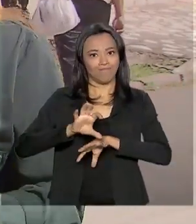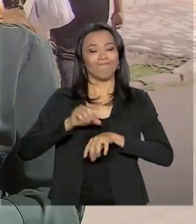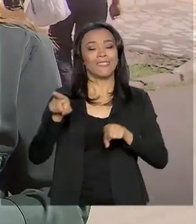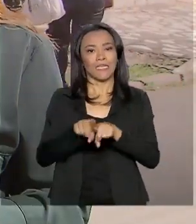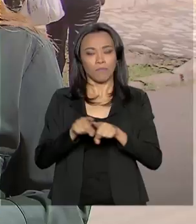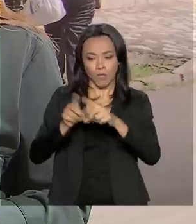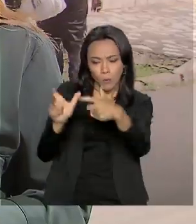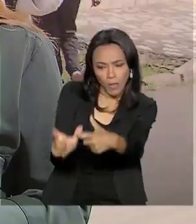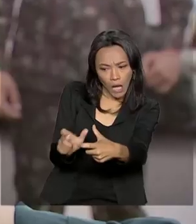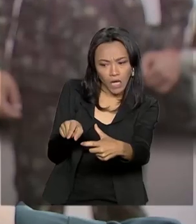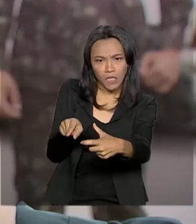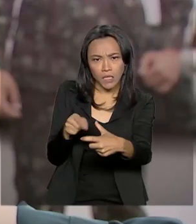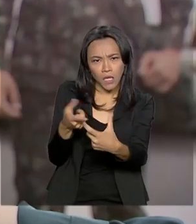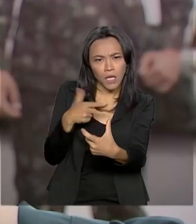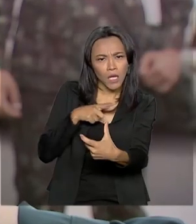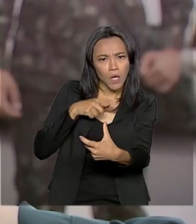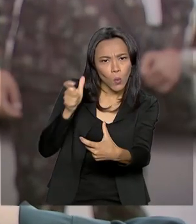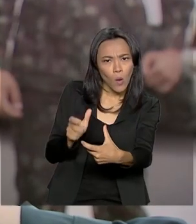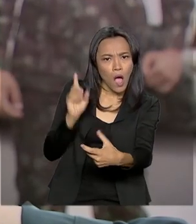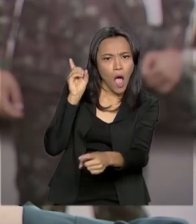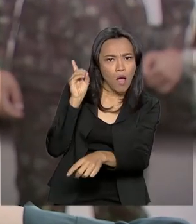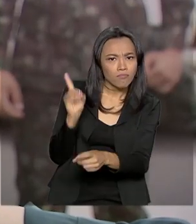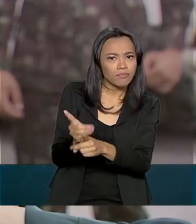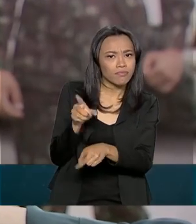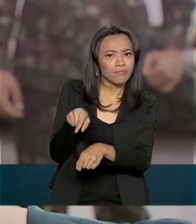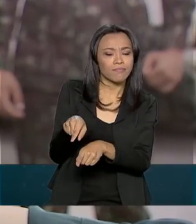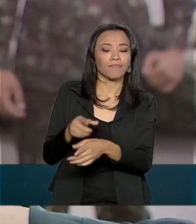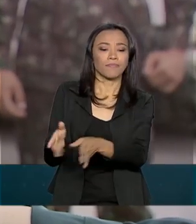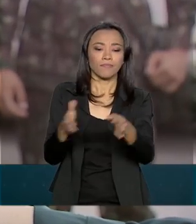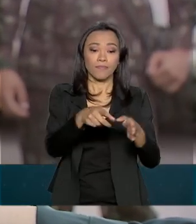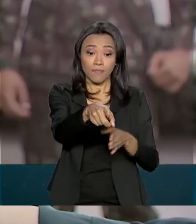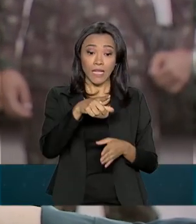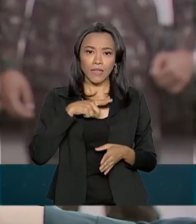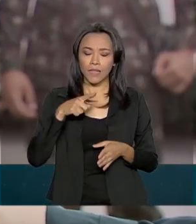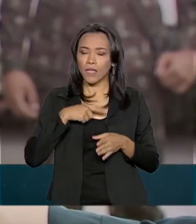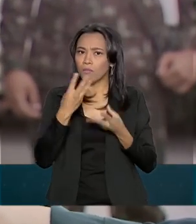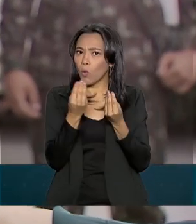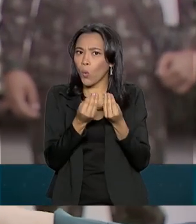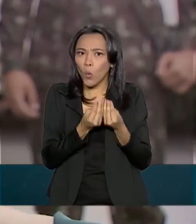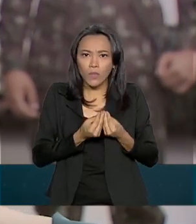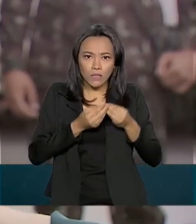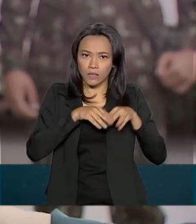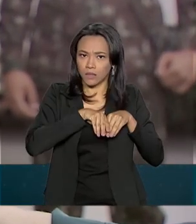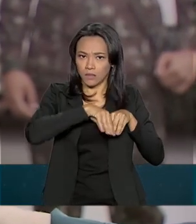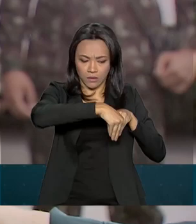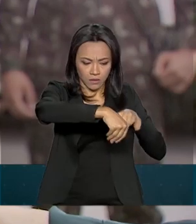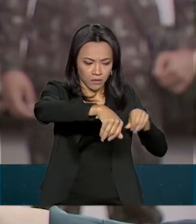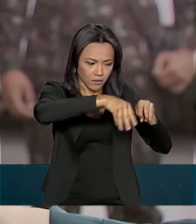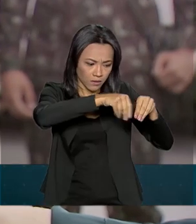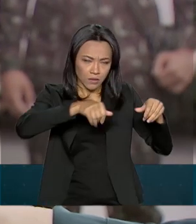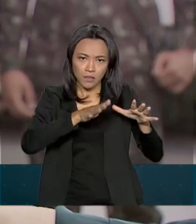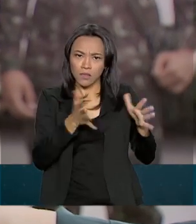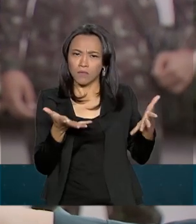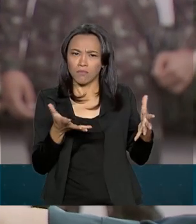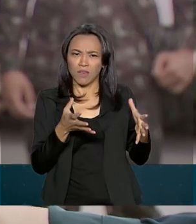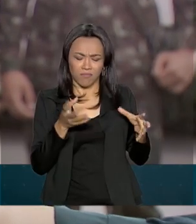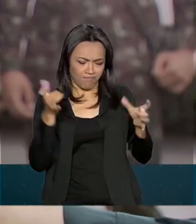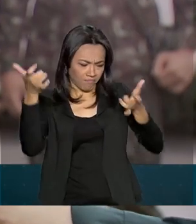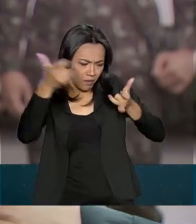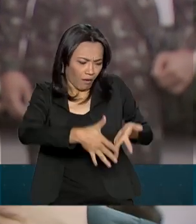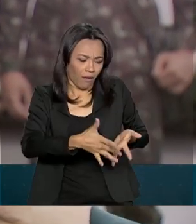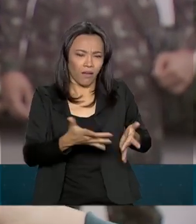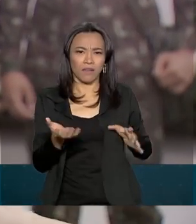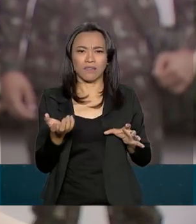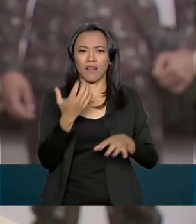focos do mosquito. Estamos encontrando, infelizmente, muitos lotes cheios de tambor, de